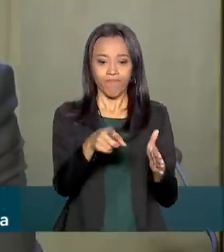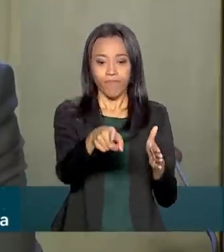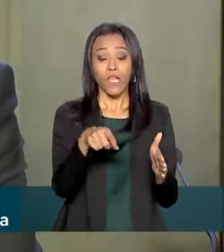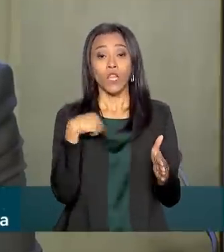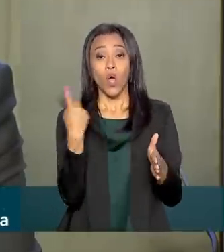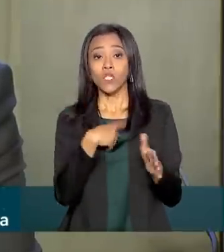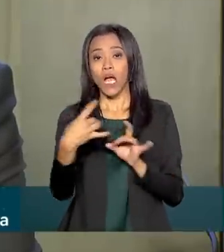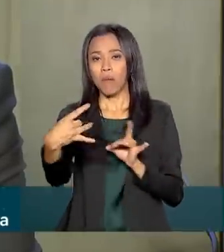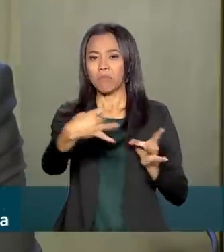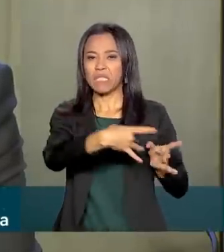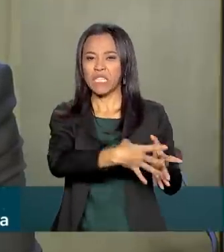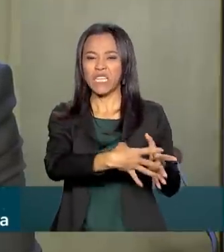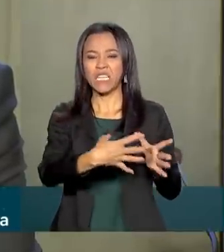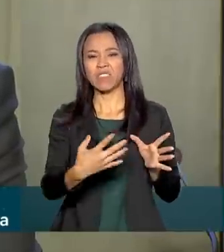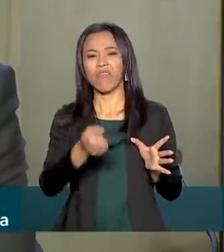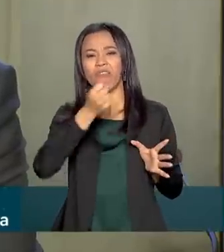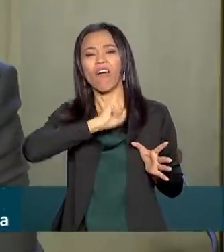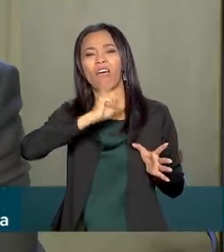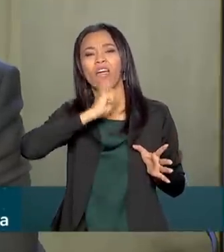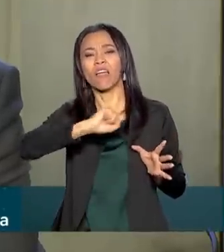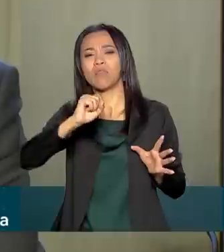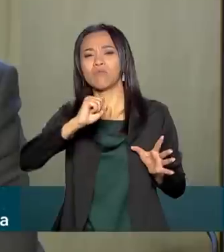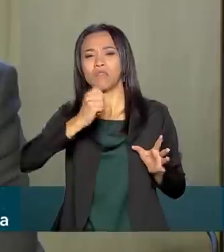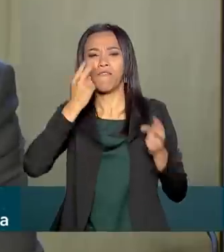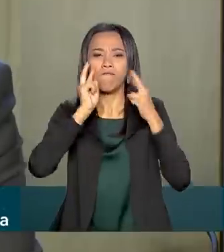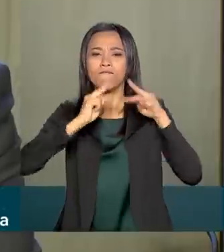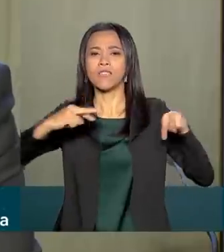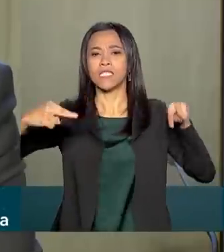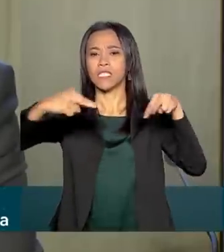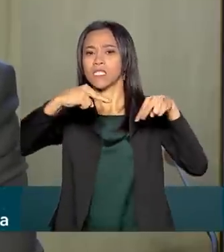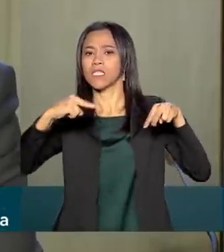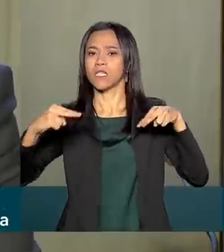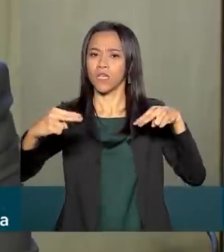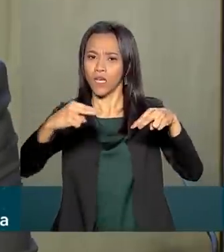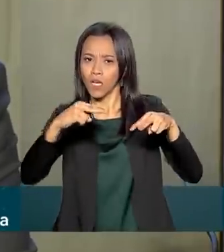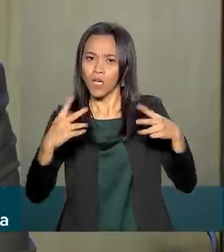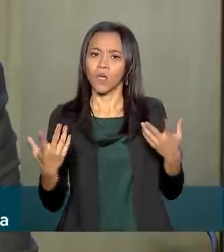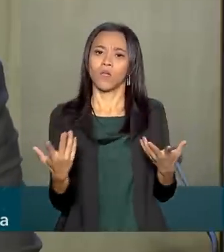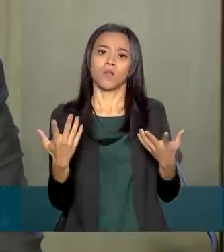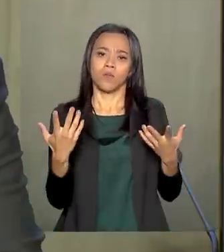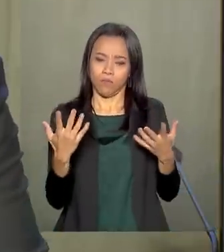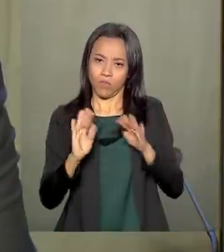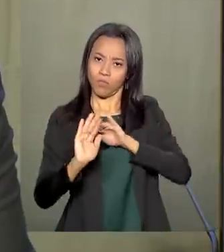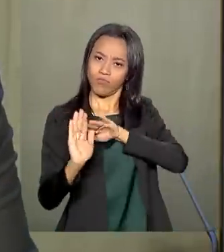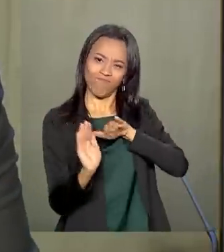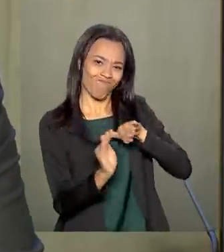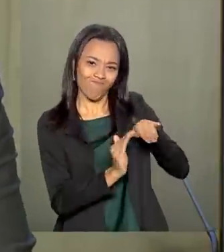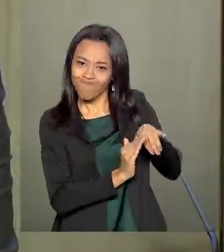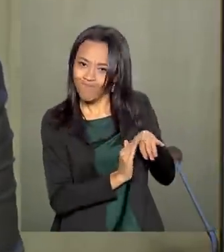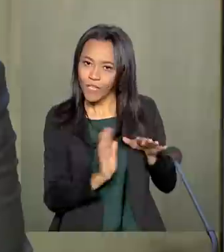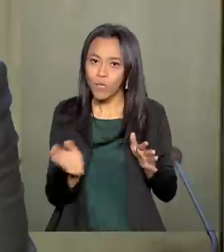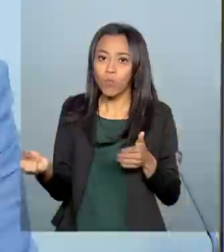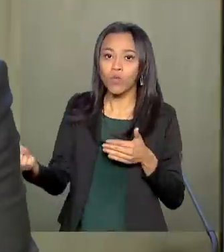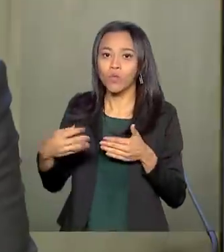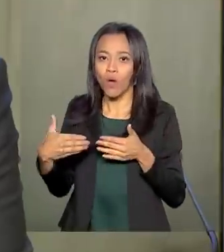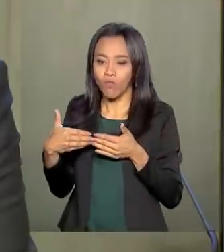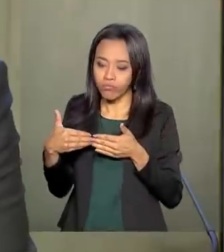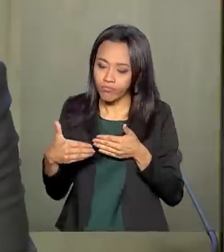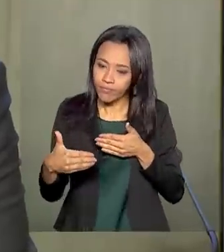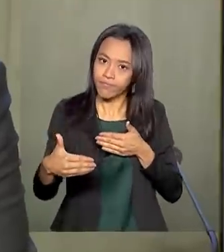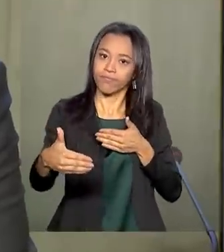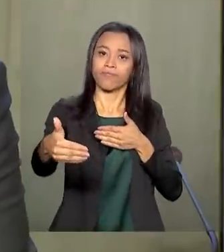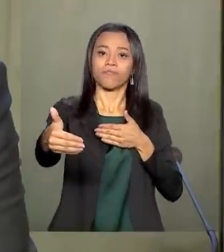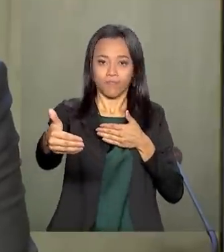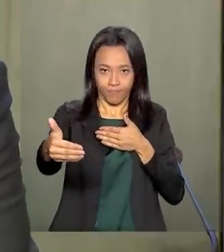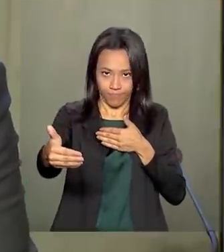calcada nos velhos cânones da substituição de importações e partindo para uma